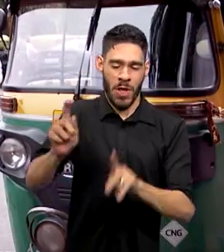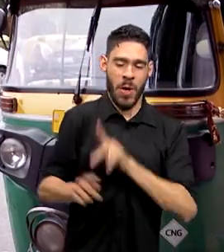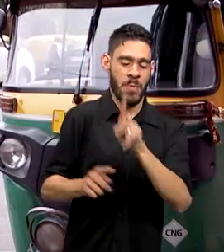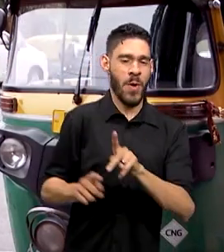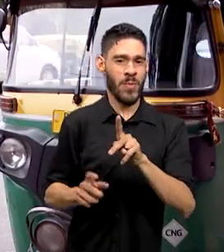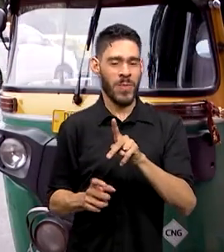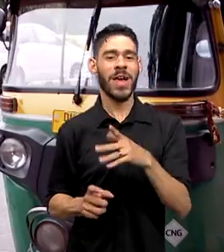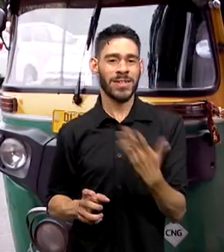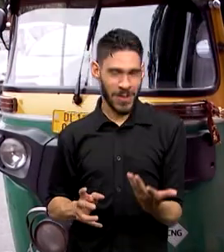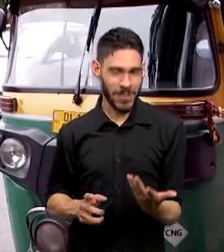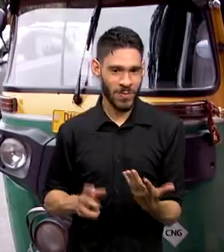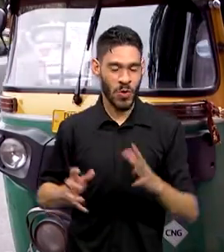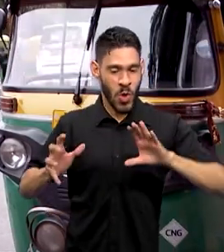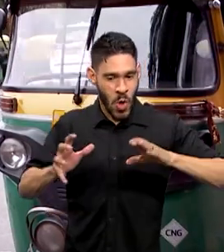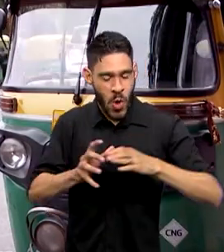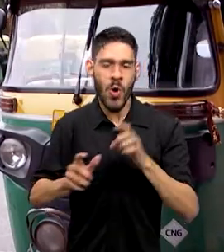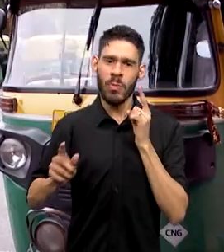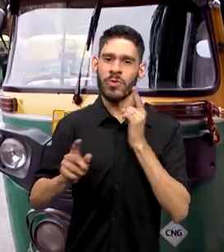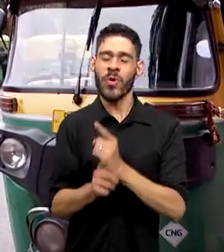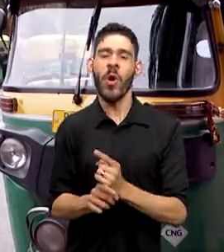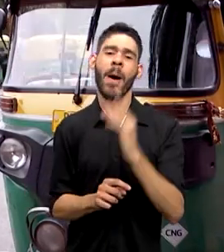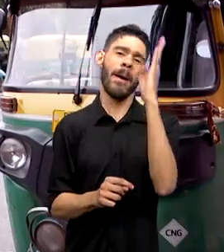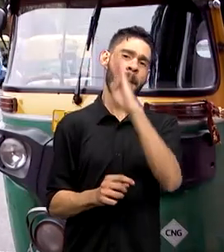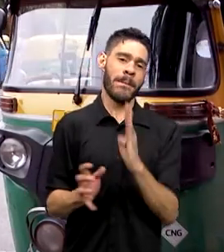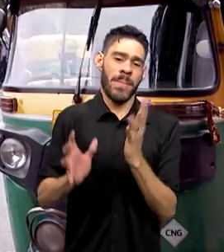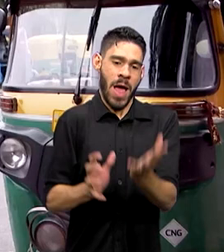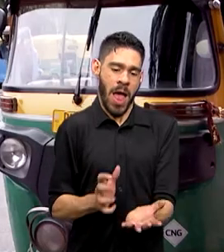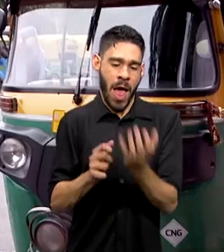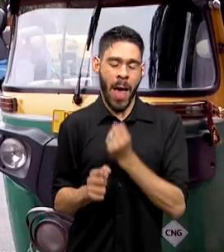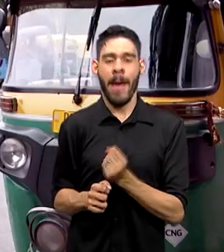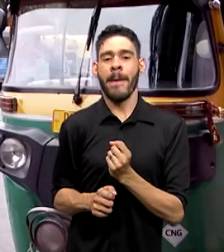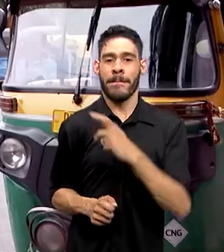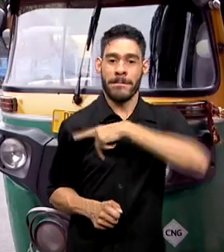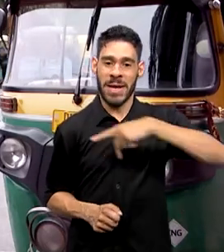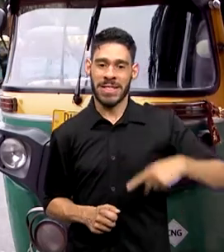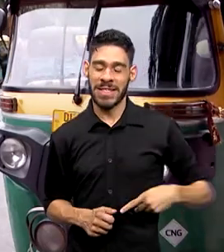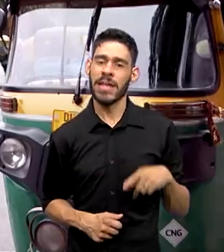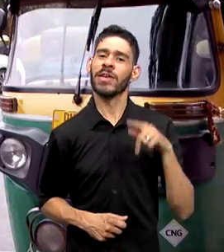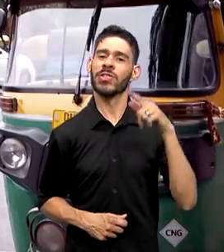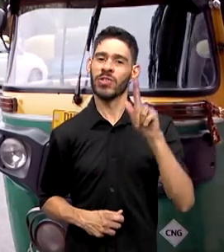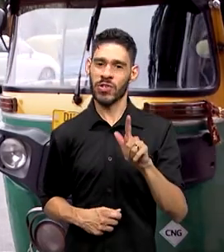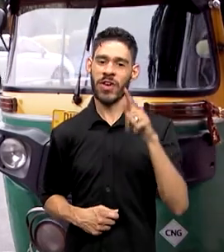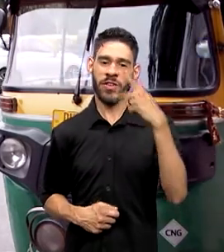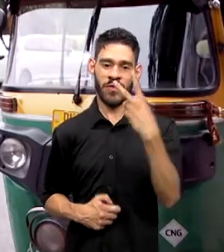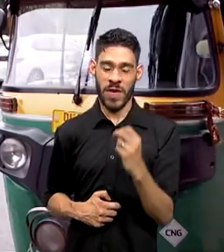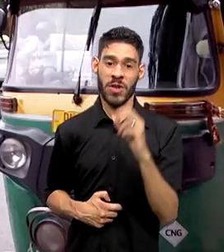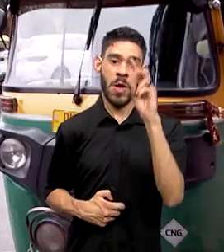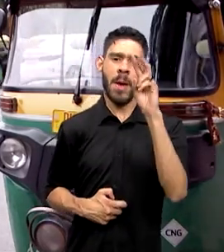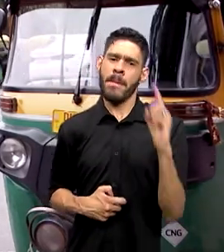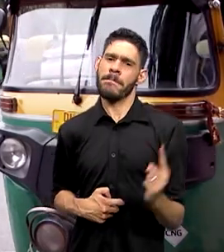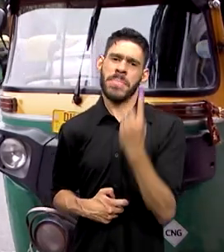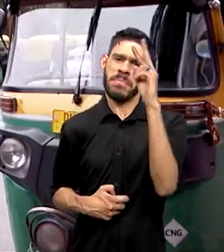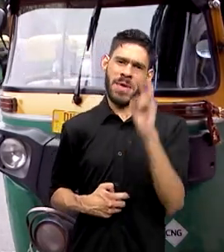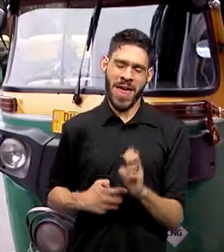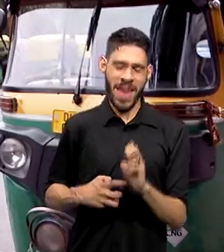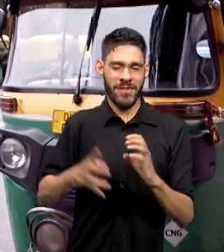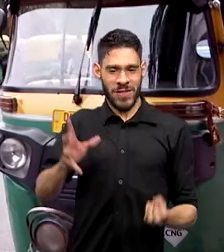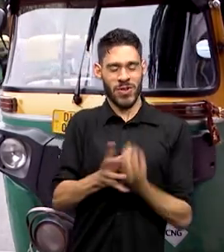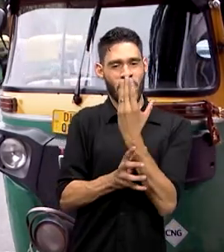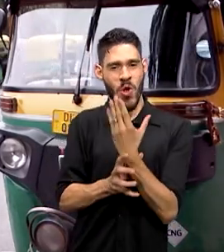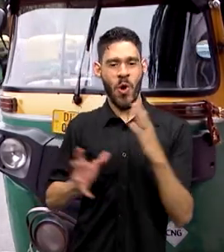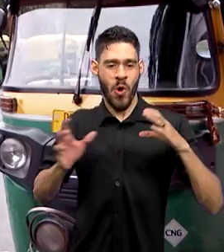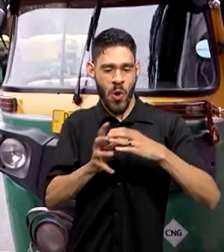planeta. Durante a cúpula, o Brasil vai receber a presidência do G20 pela primeira vez desde a criação do grupo em